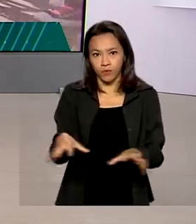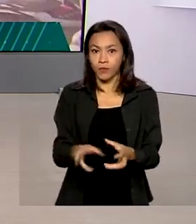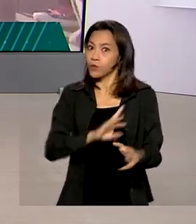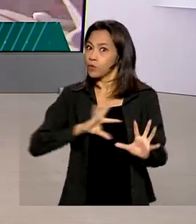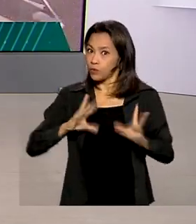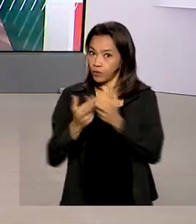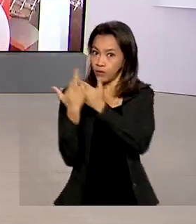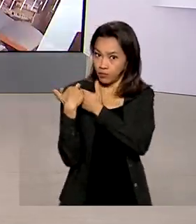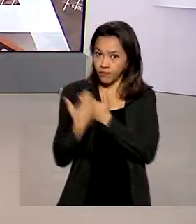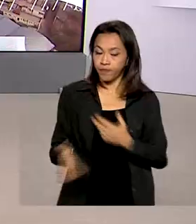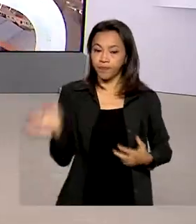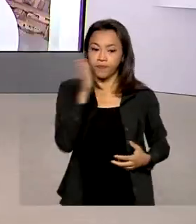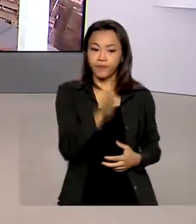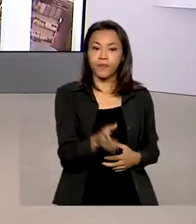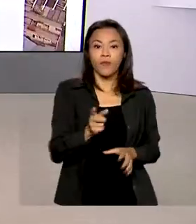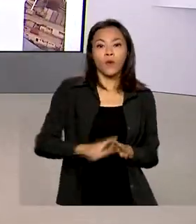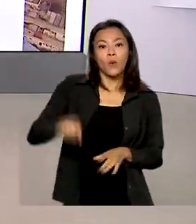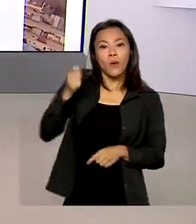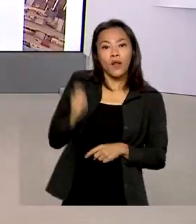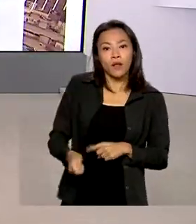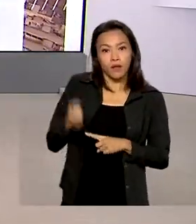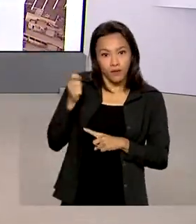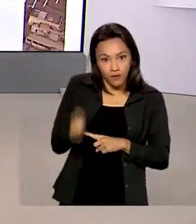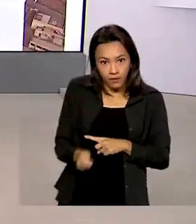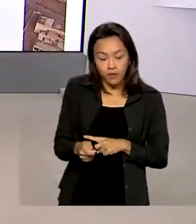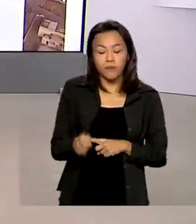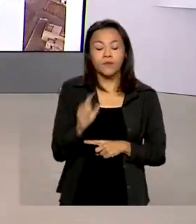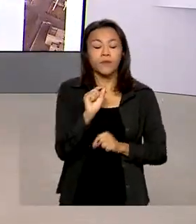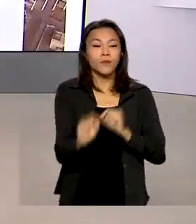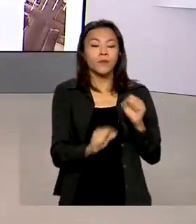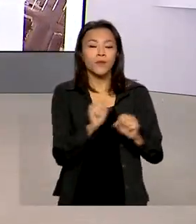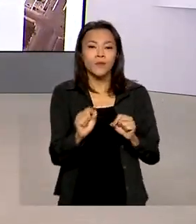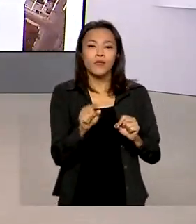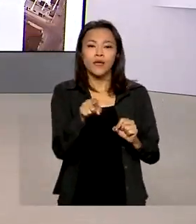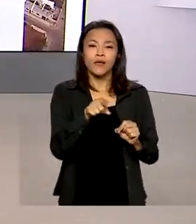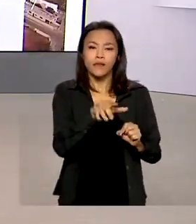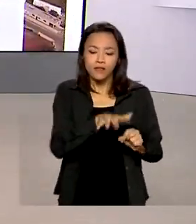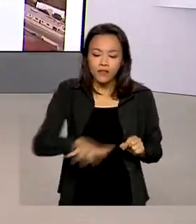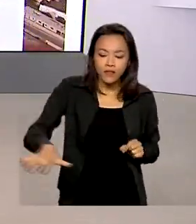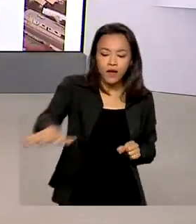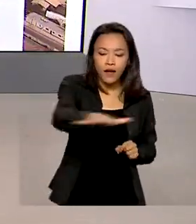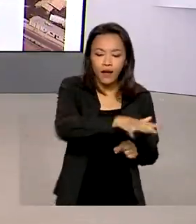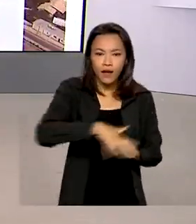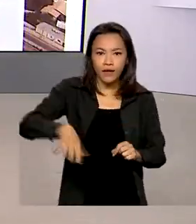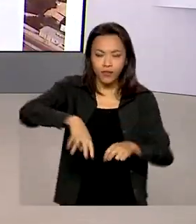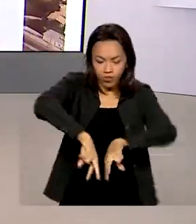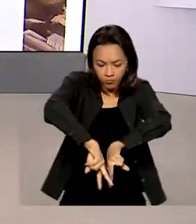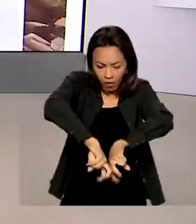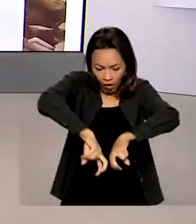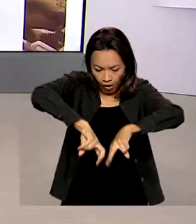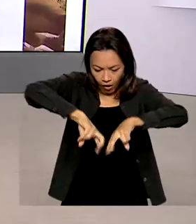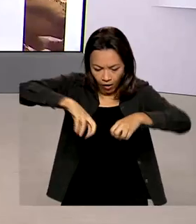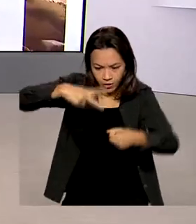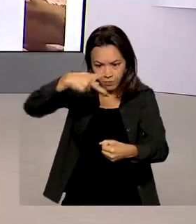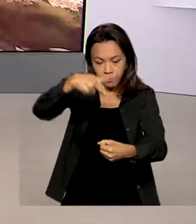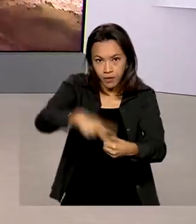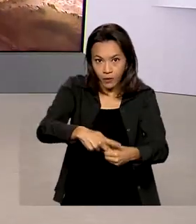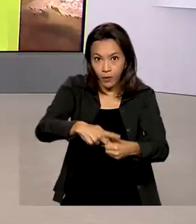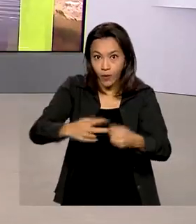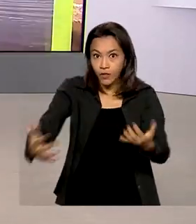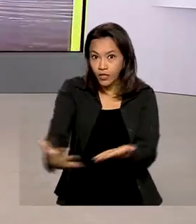leilão da terceira rodada da oferta permanente de concessão de áreas de exploração de petróleo arrecadou